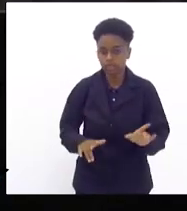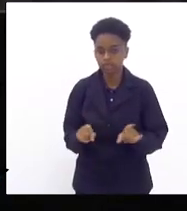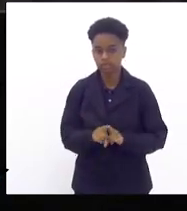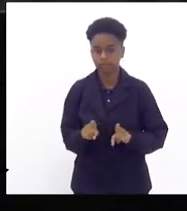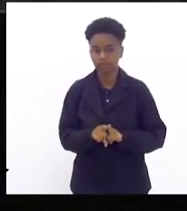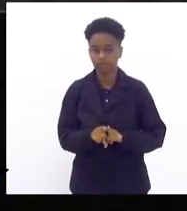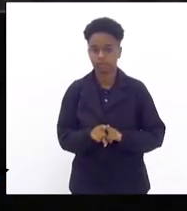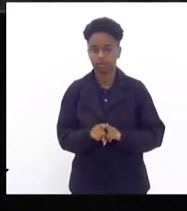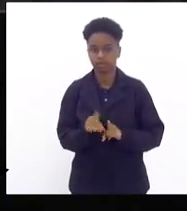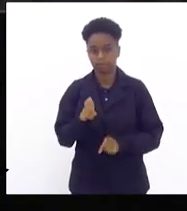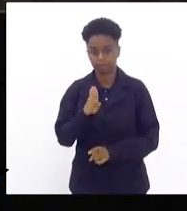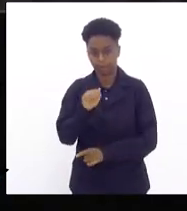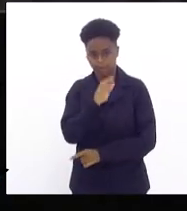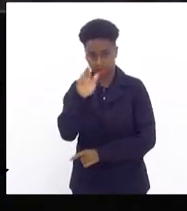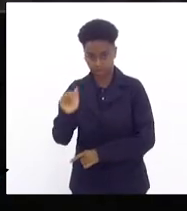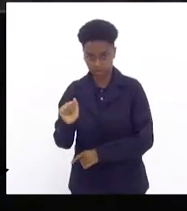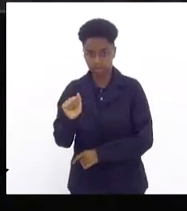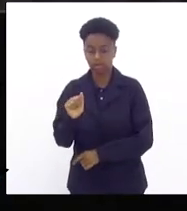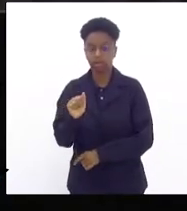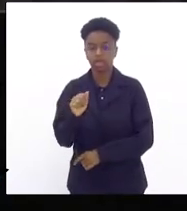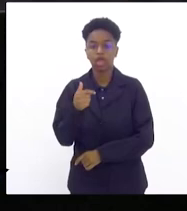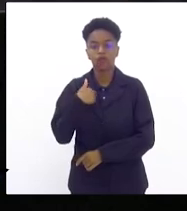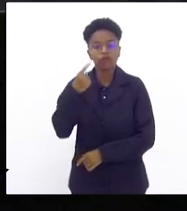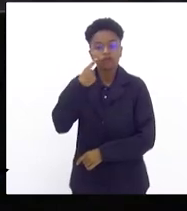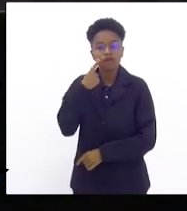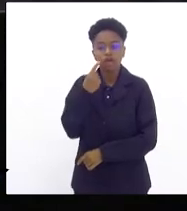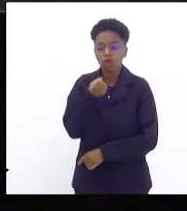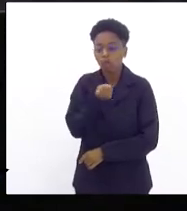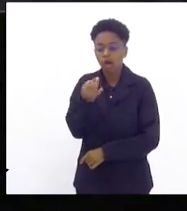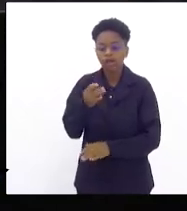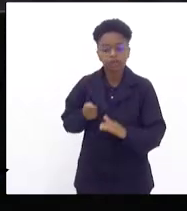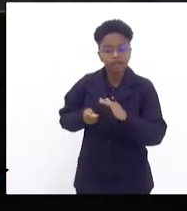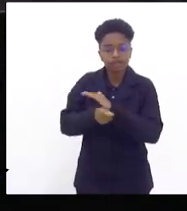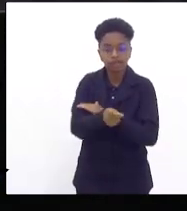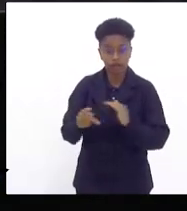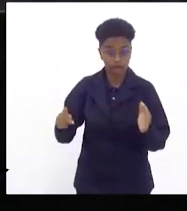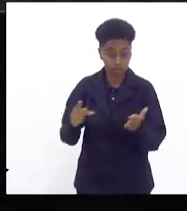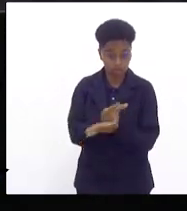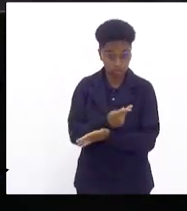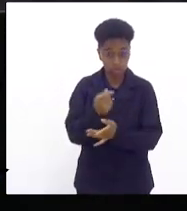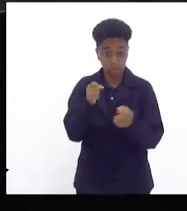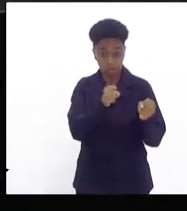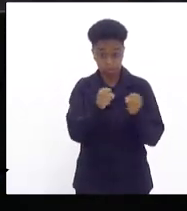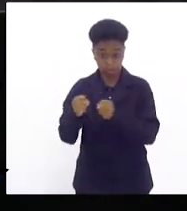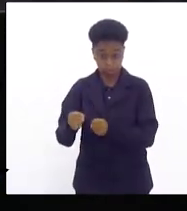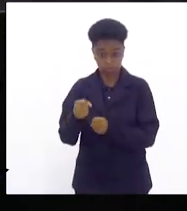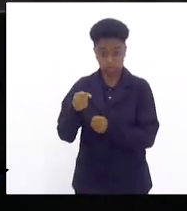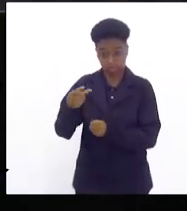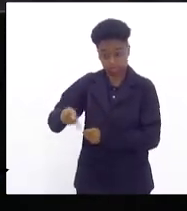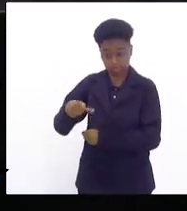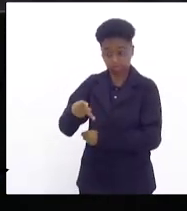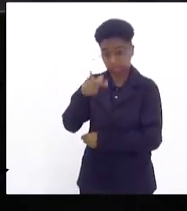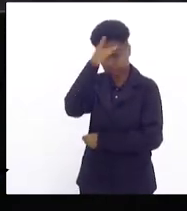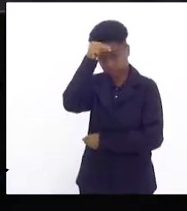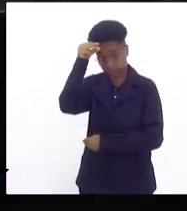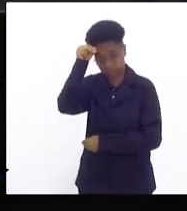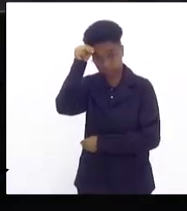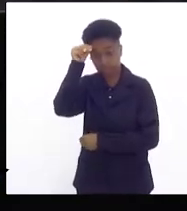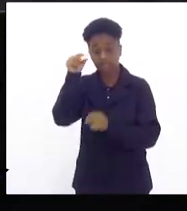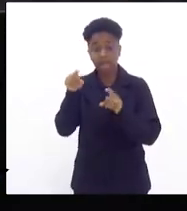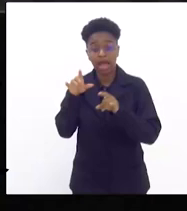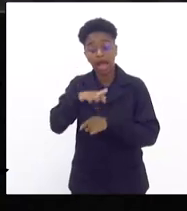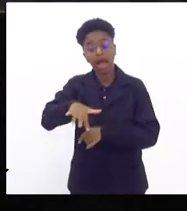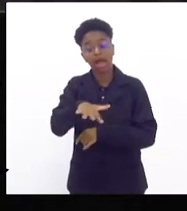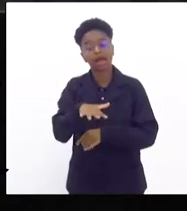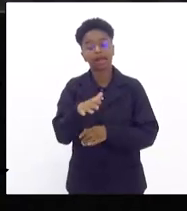Barra da Tijuca todos os investimentos que foram realizados pelo poder público municipal na área de